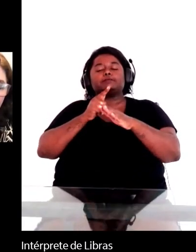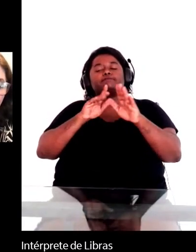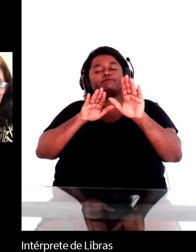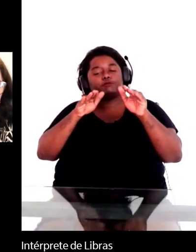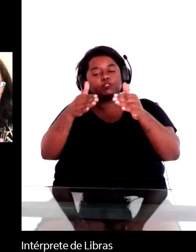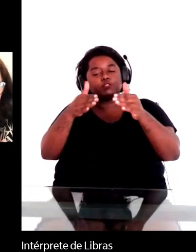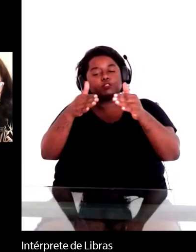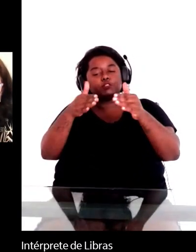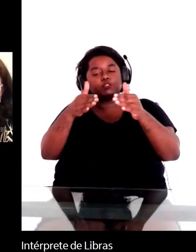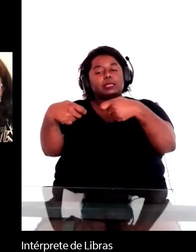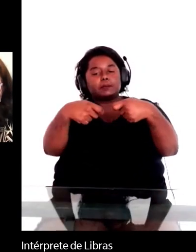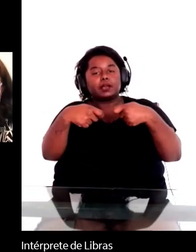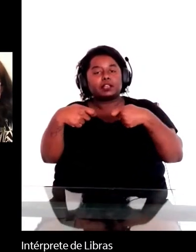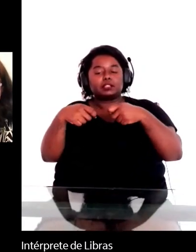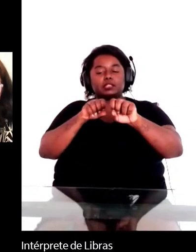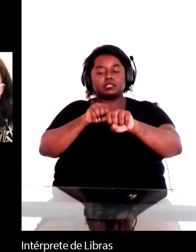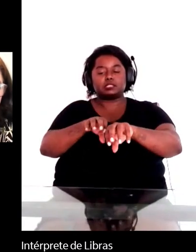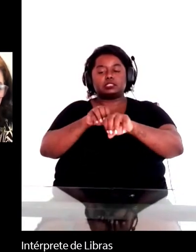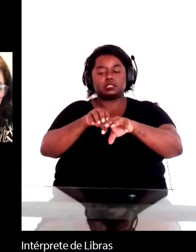brasileira